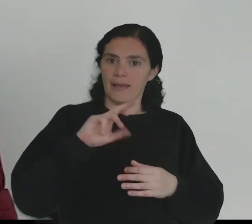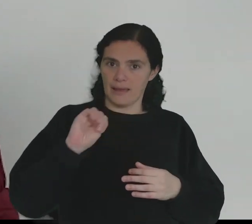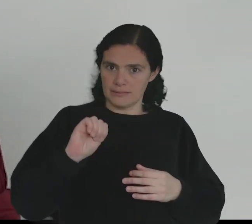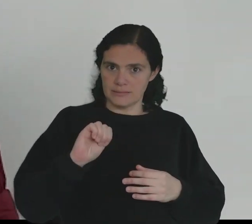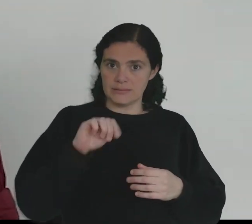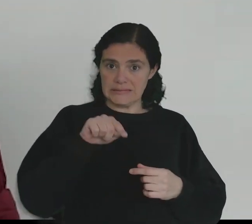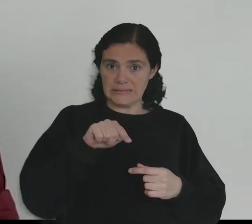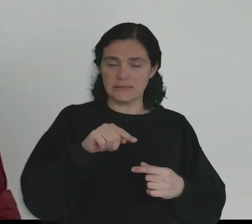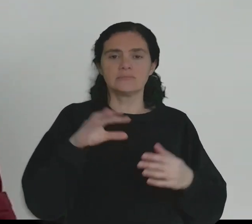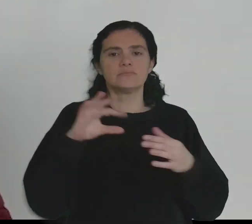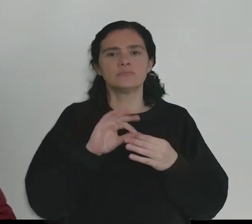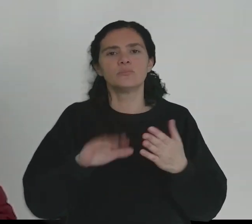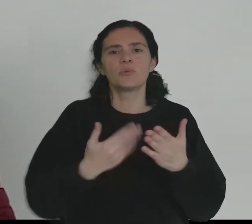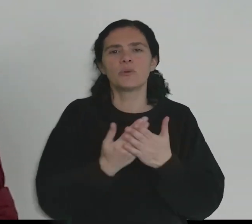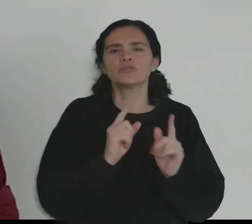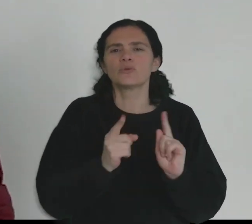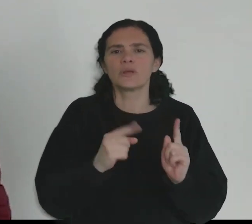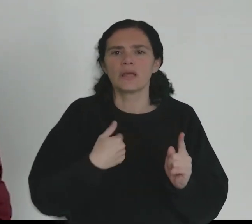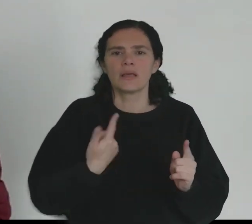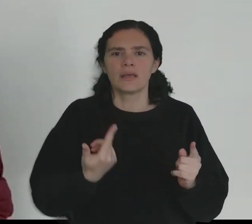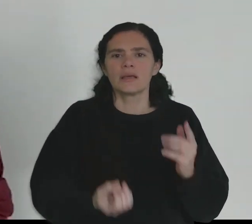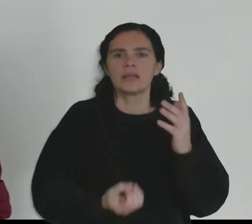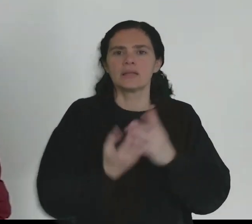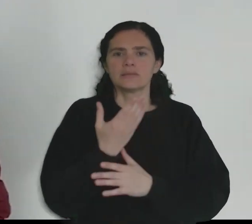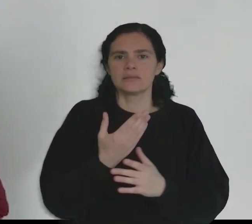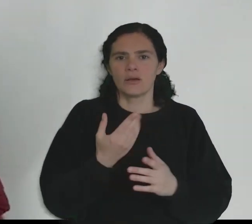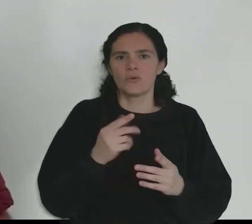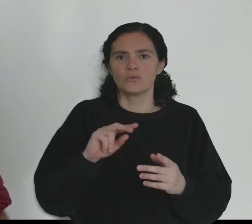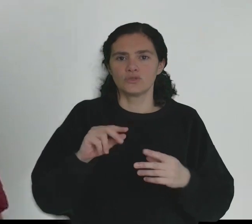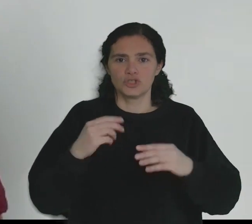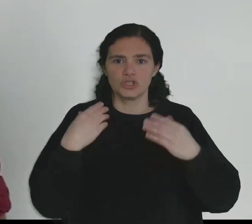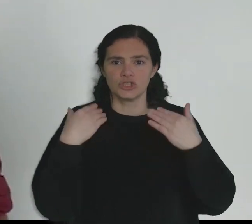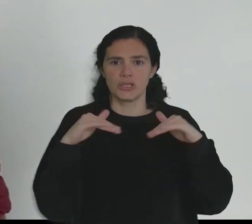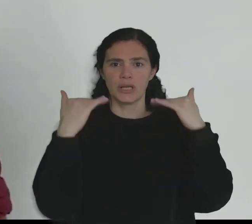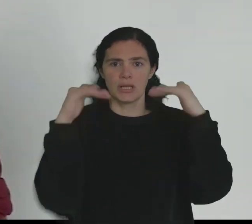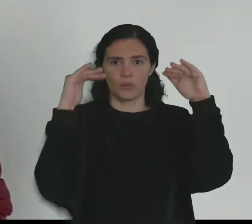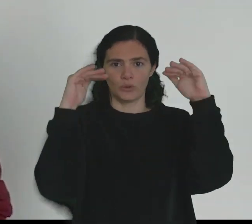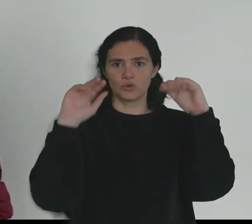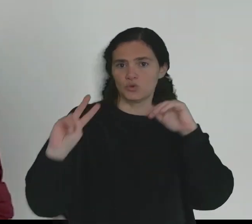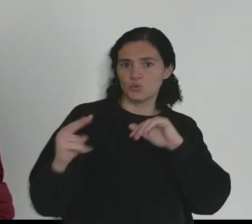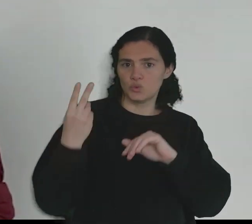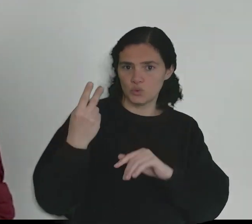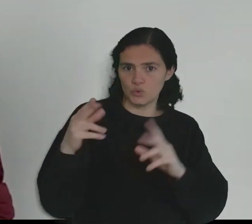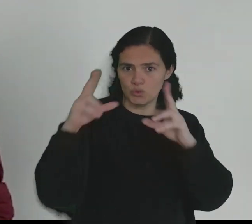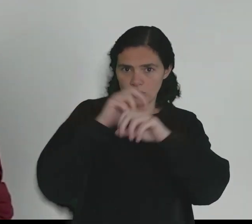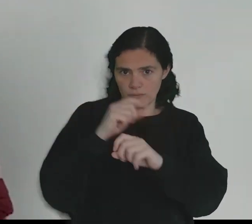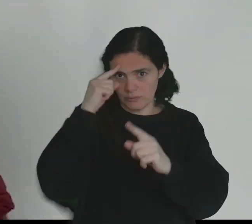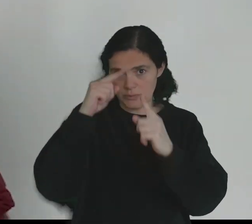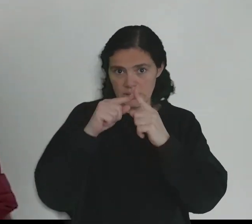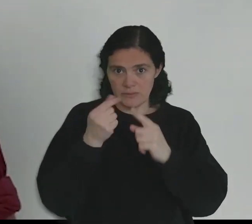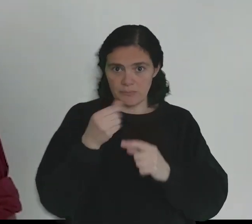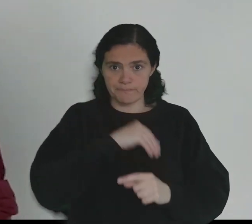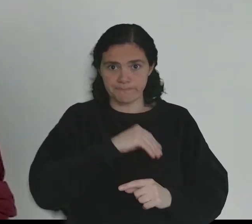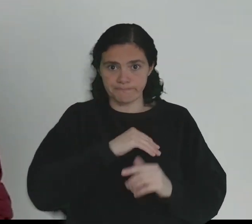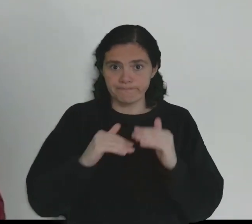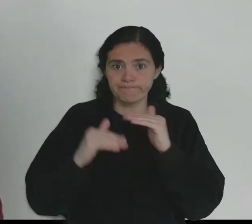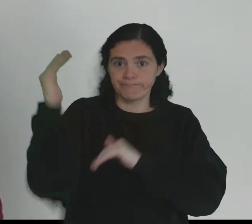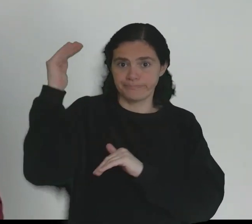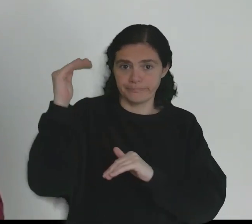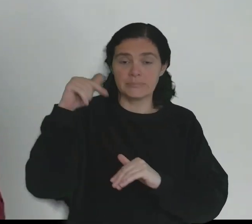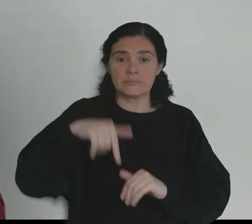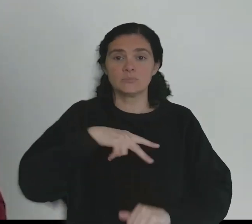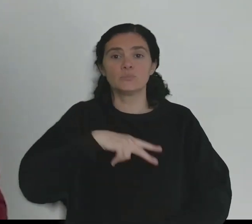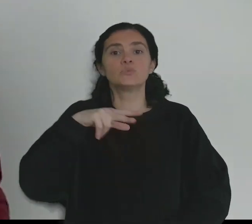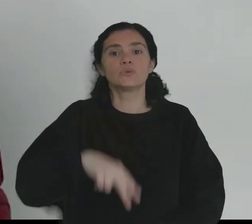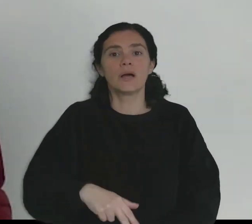de IRS. E esta proposta consiste na criação de dois novos escalões para os rendimentos mais elevados.